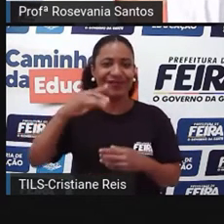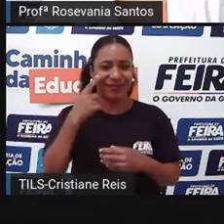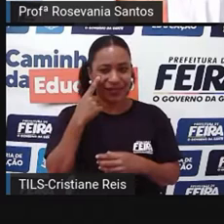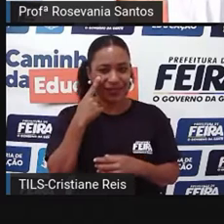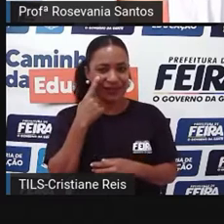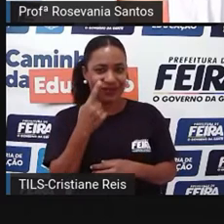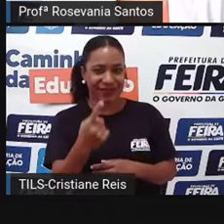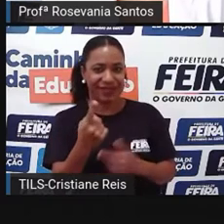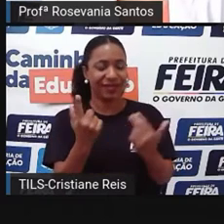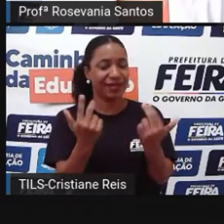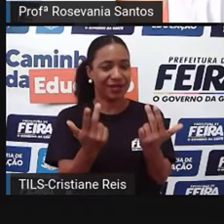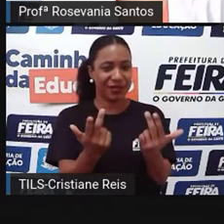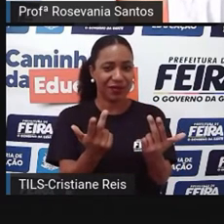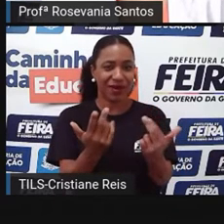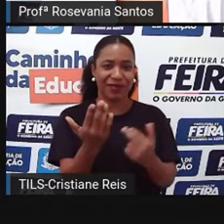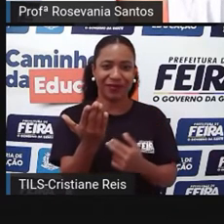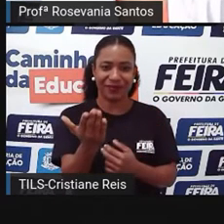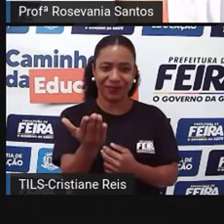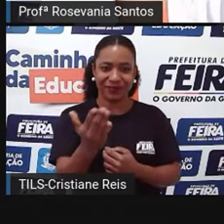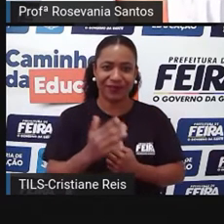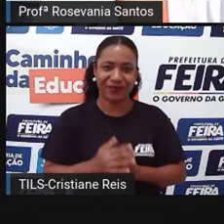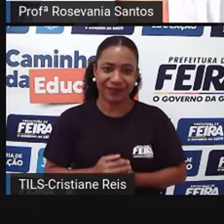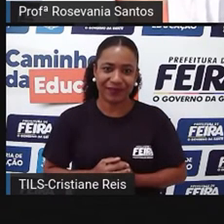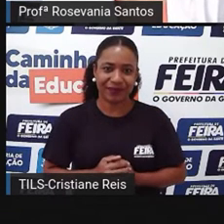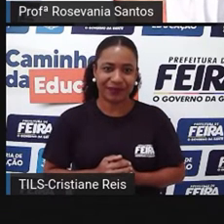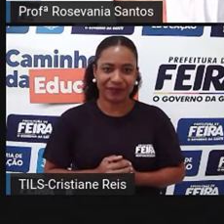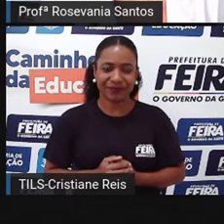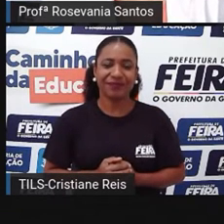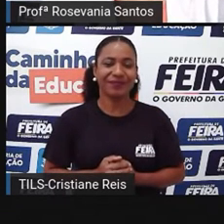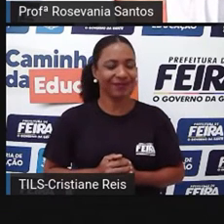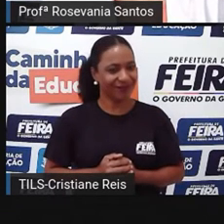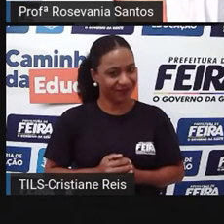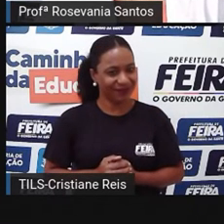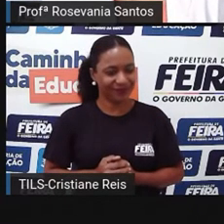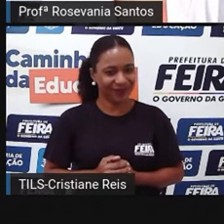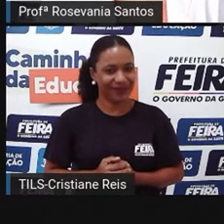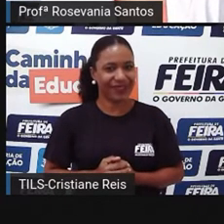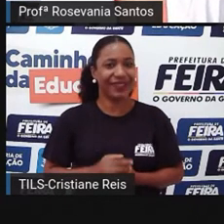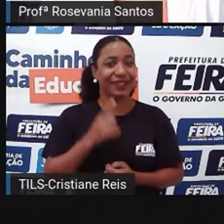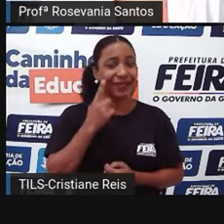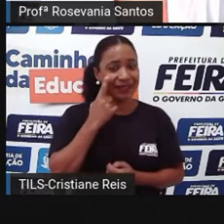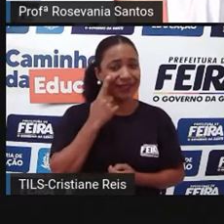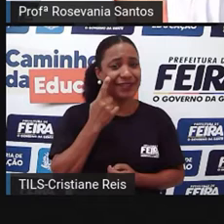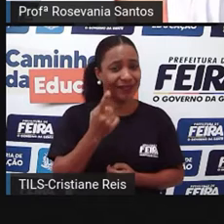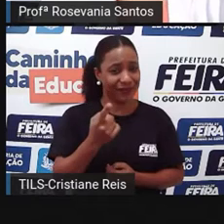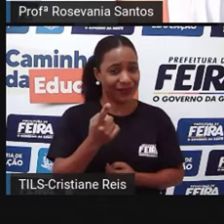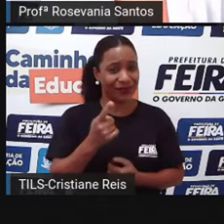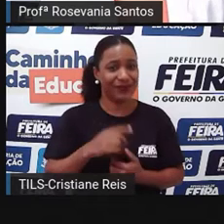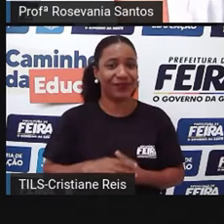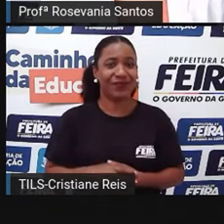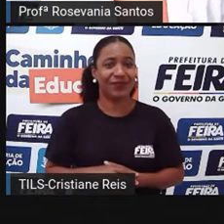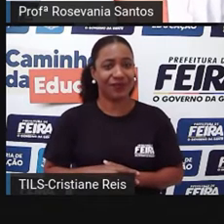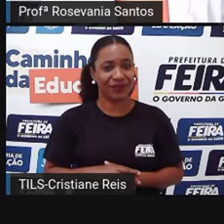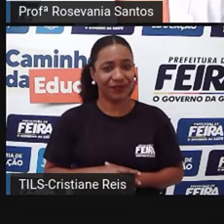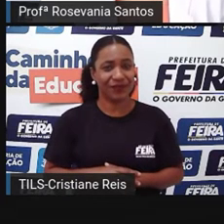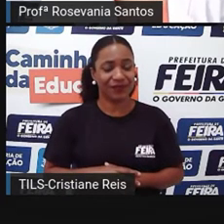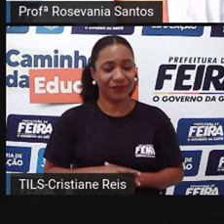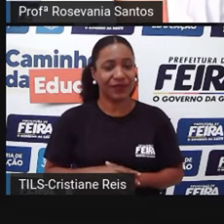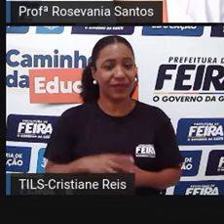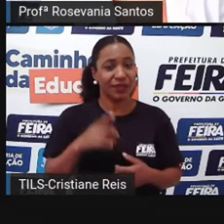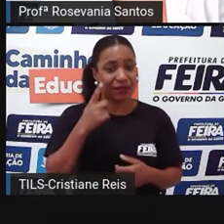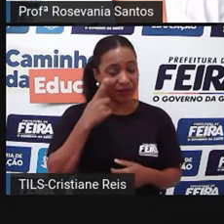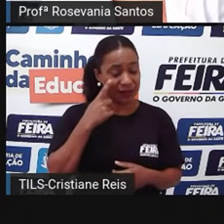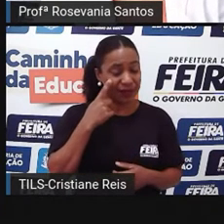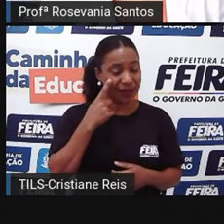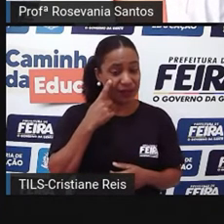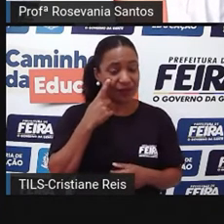mostrando aí, que a gente passa a nossa vida inteira nela construindo lá. Mas, quando a gente fala